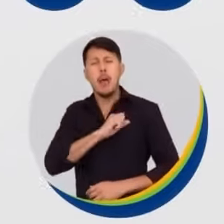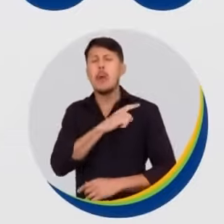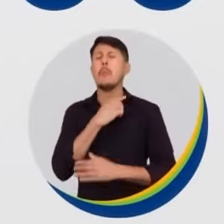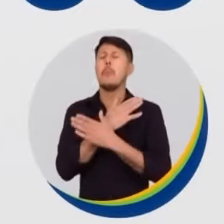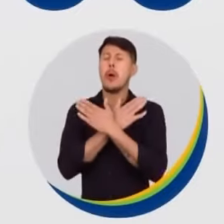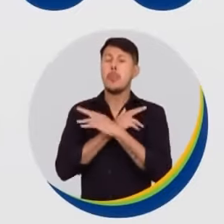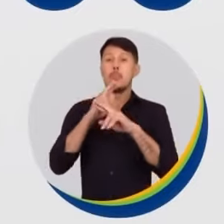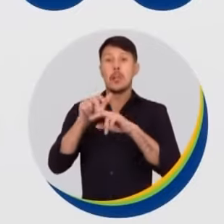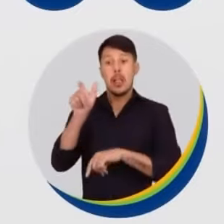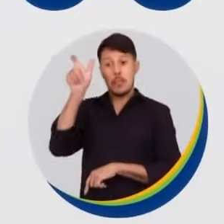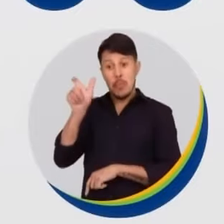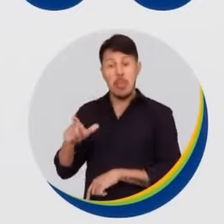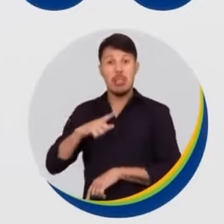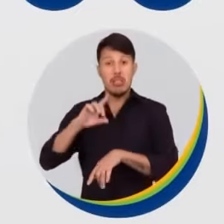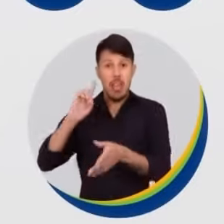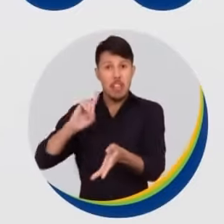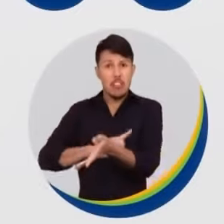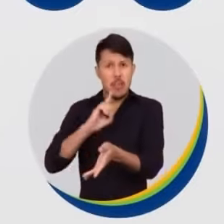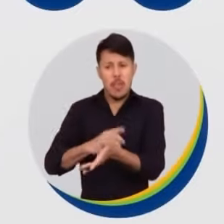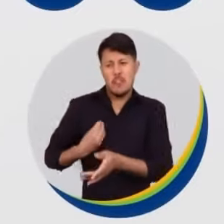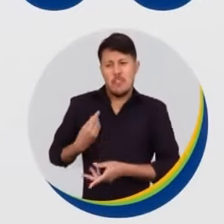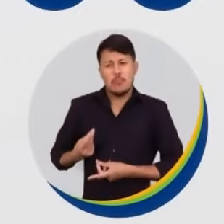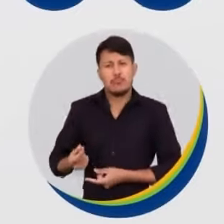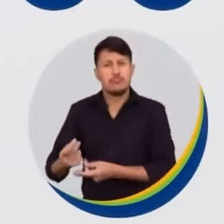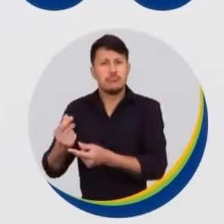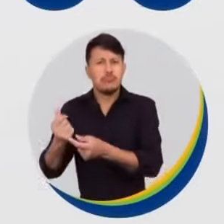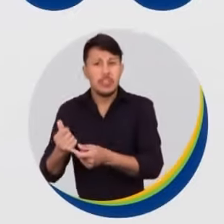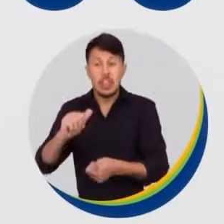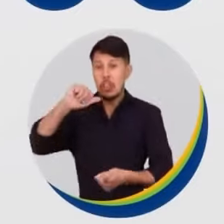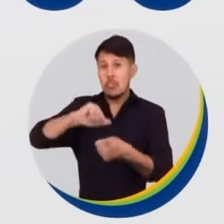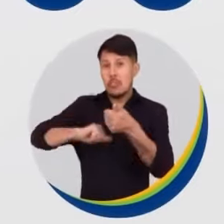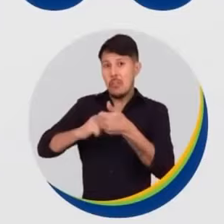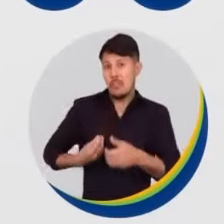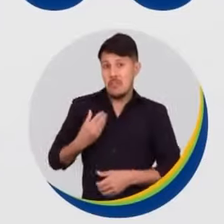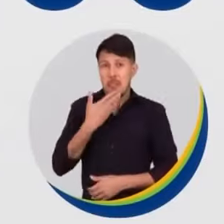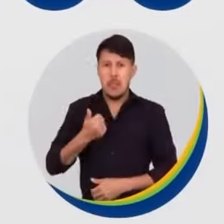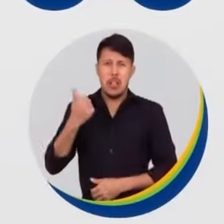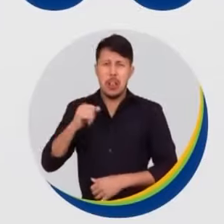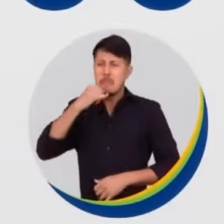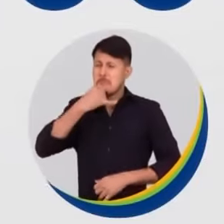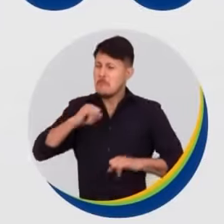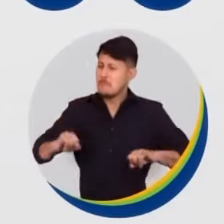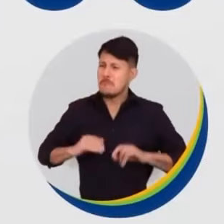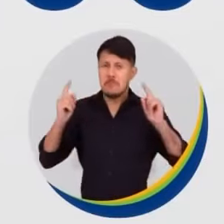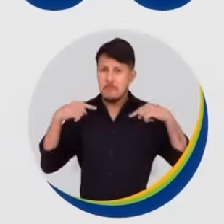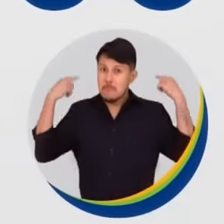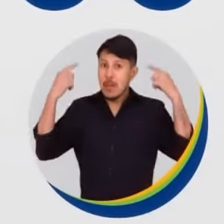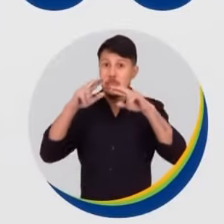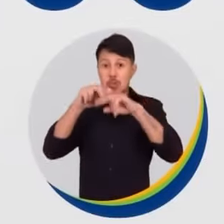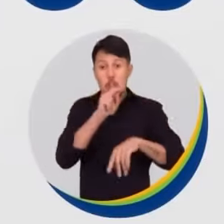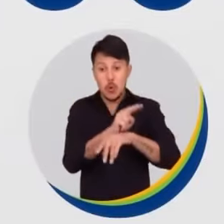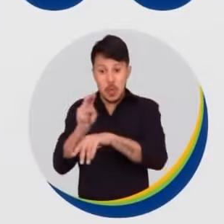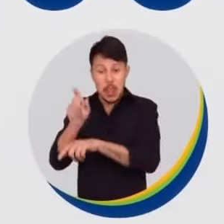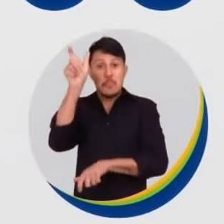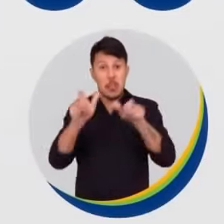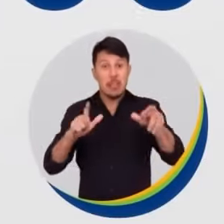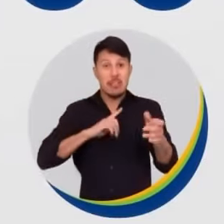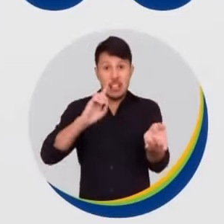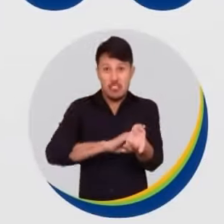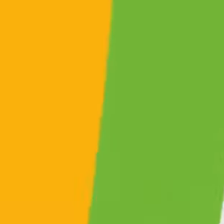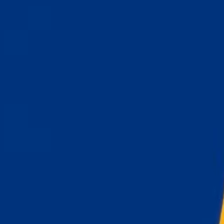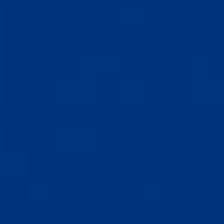diabetes poderia viver mais e com melhor qualidade de vida, dói muito mais. Para me ajudar a cuidar das pessoas com diabetes, vote 55